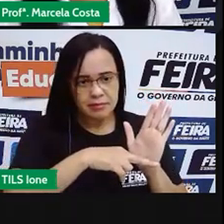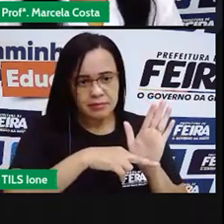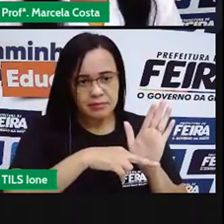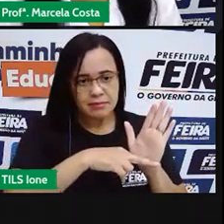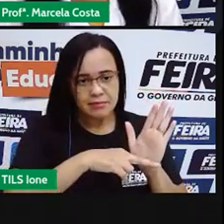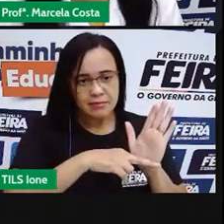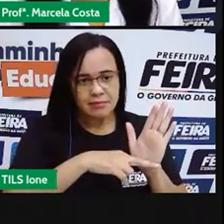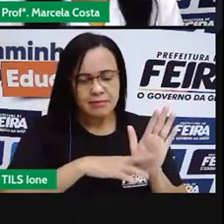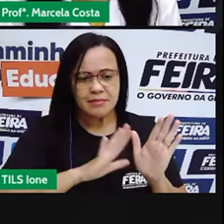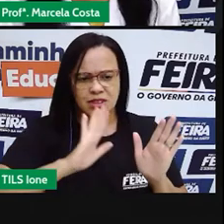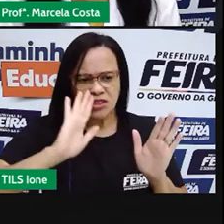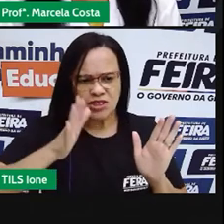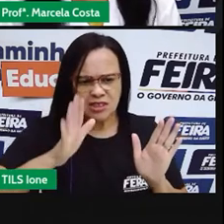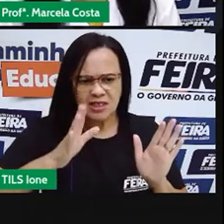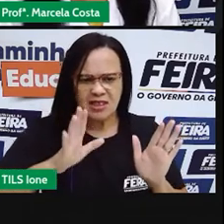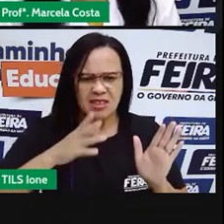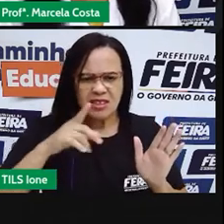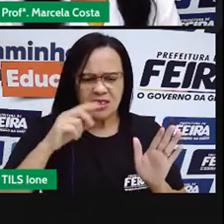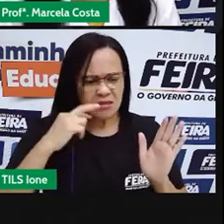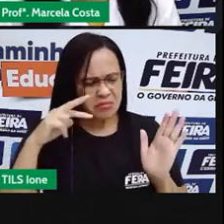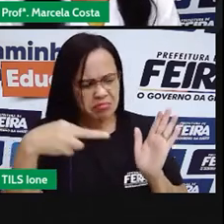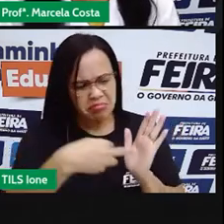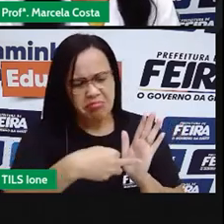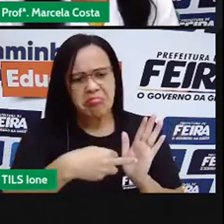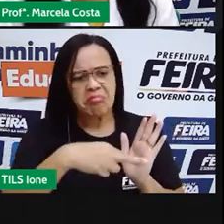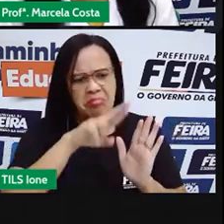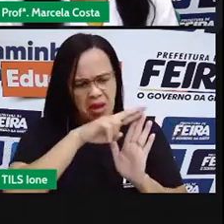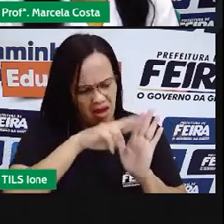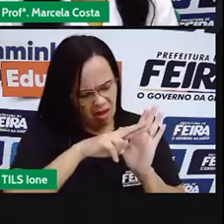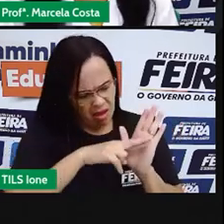Já ouviu falar essa palavra?